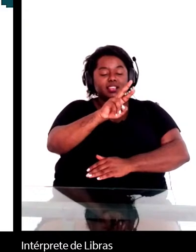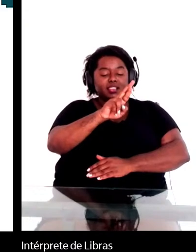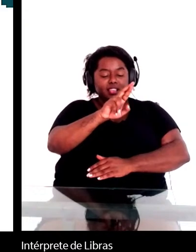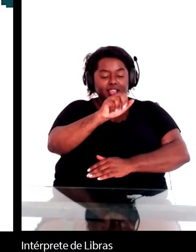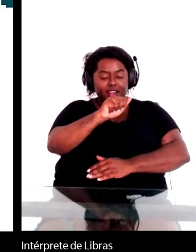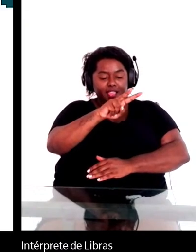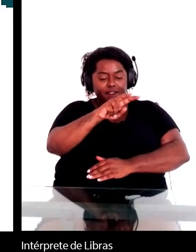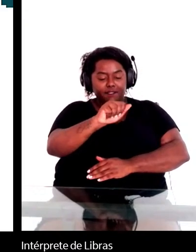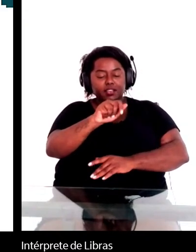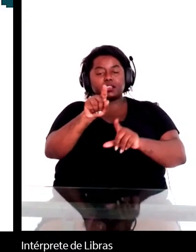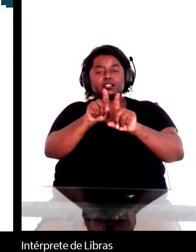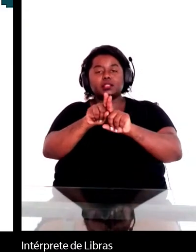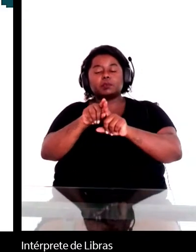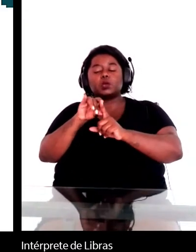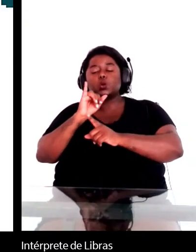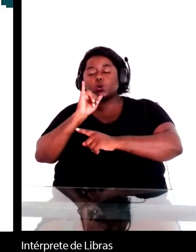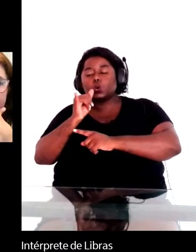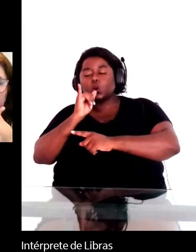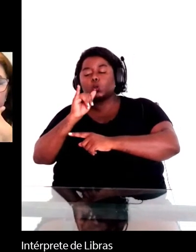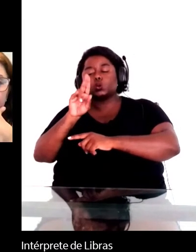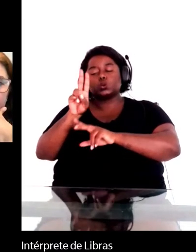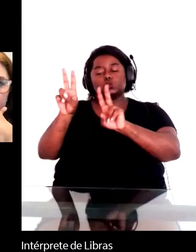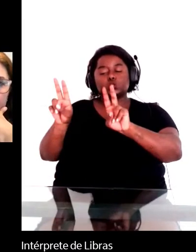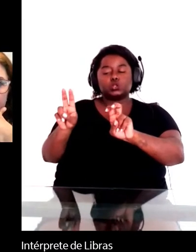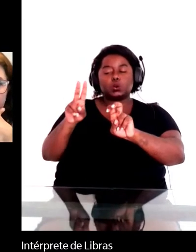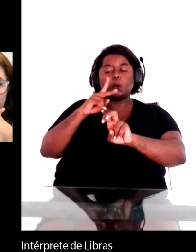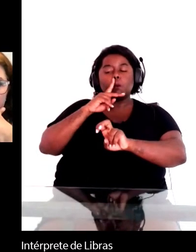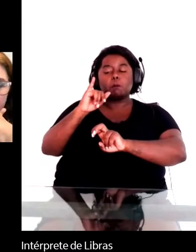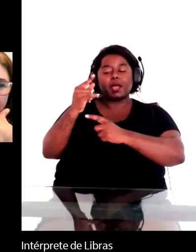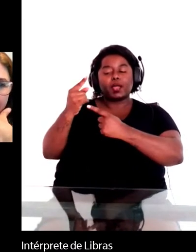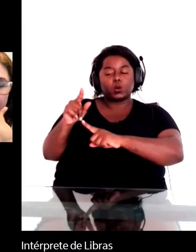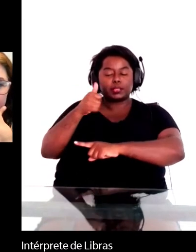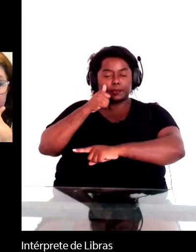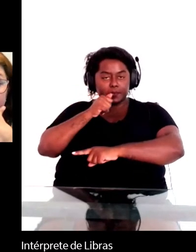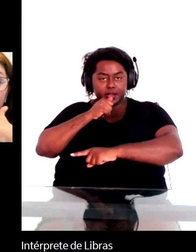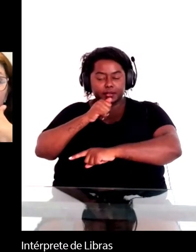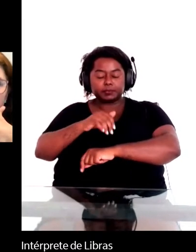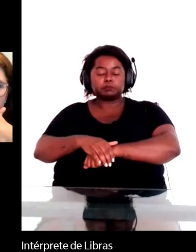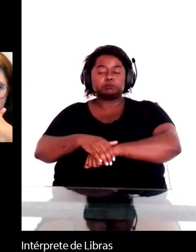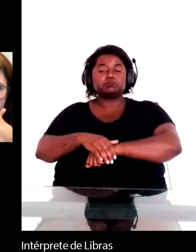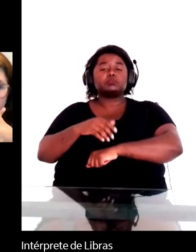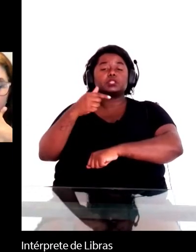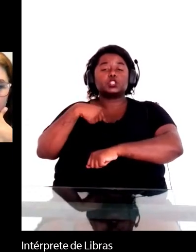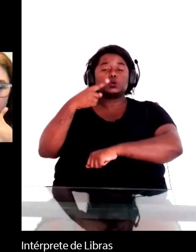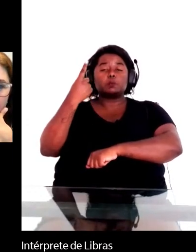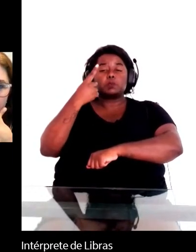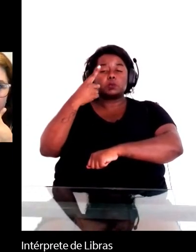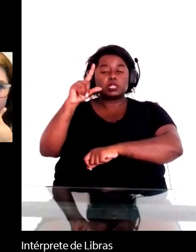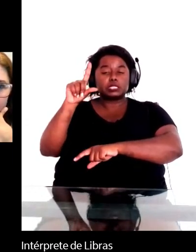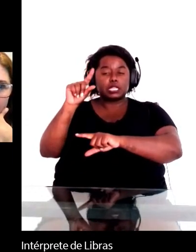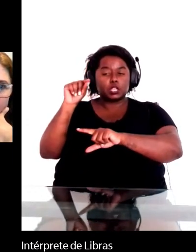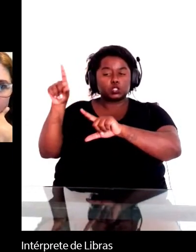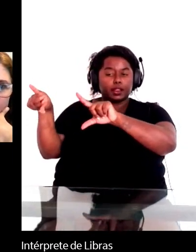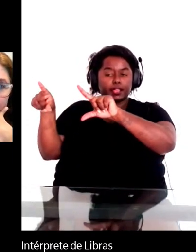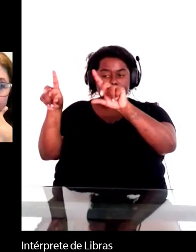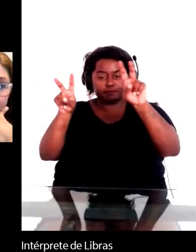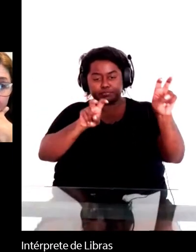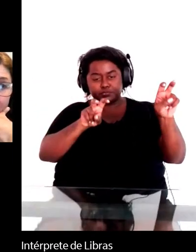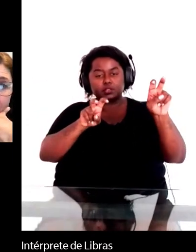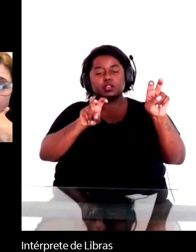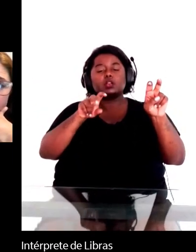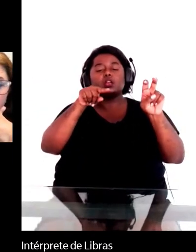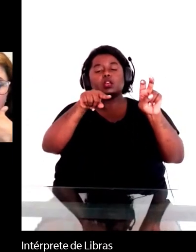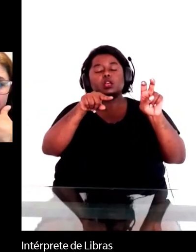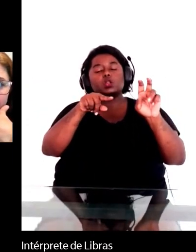Então, na primeira... No primeiro trecho que eu selecionei da conclusão de um trabalho de um aluno,